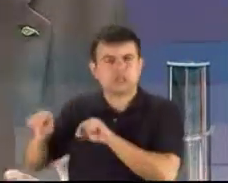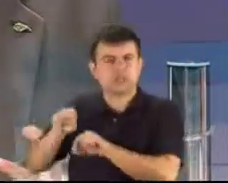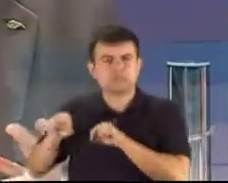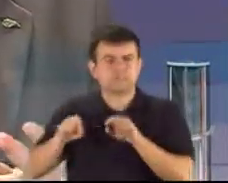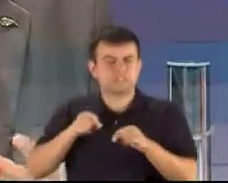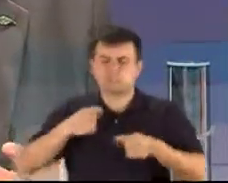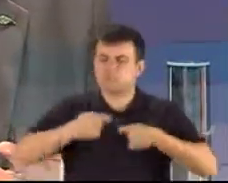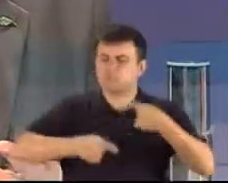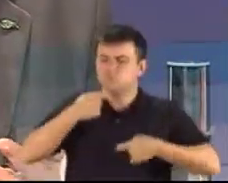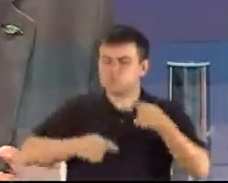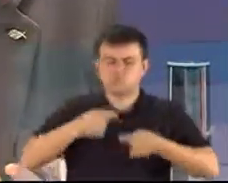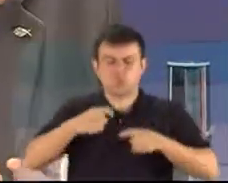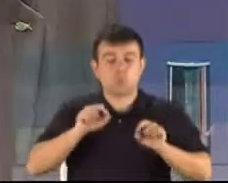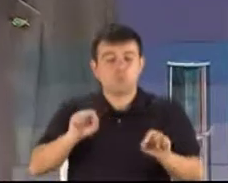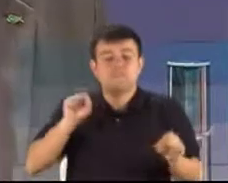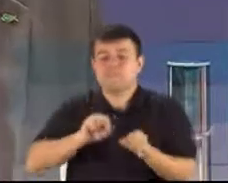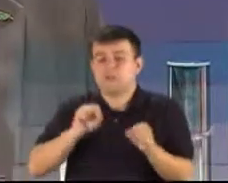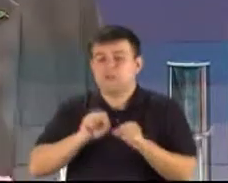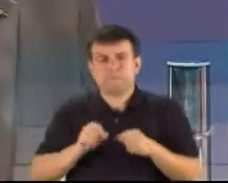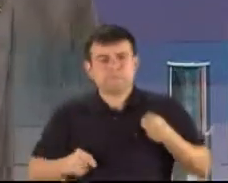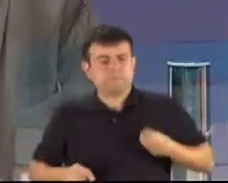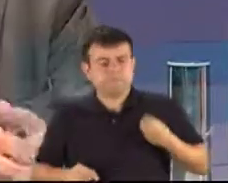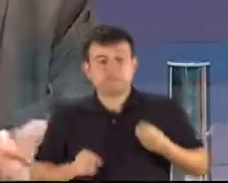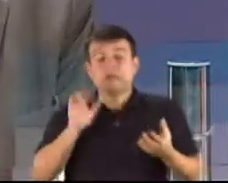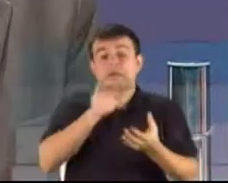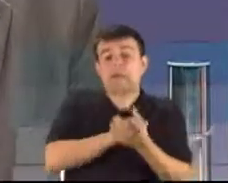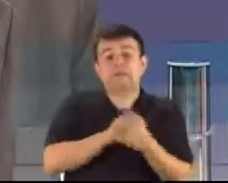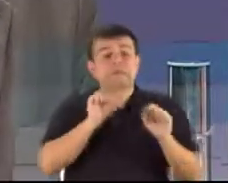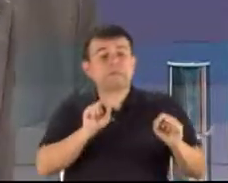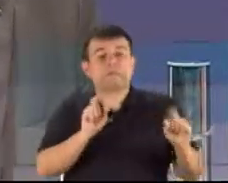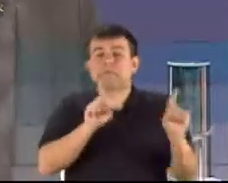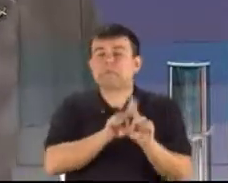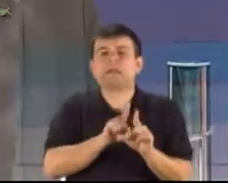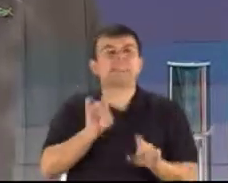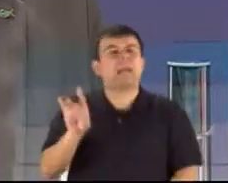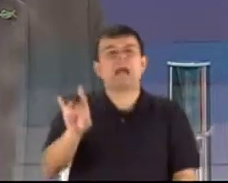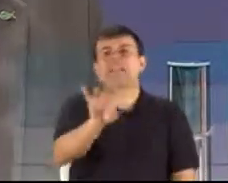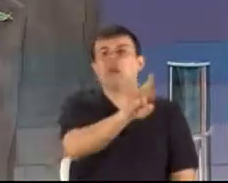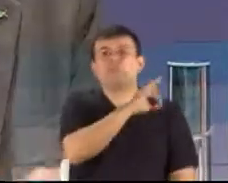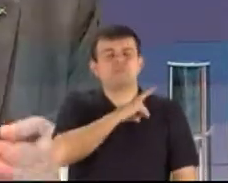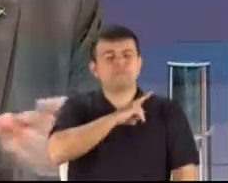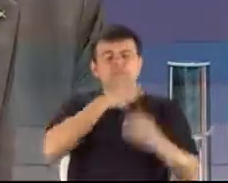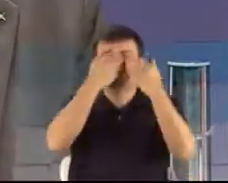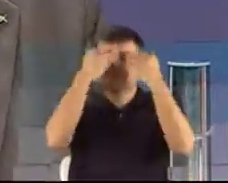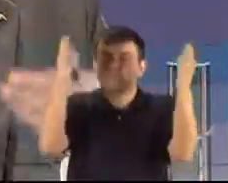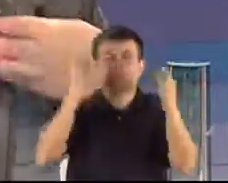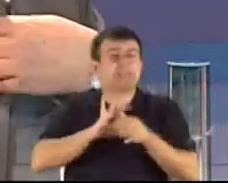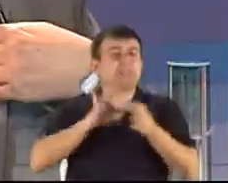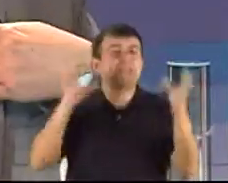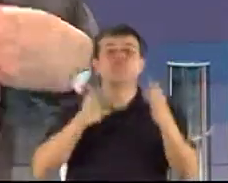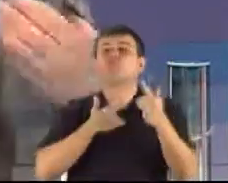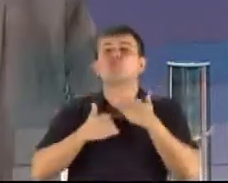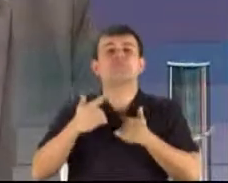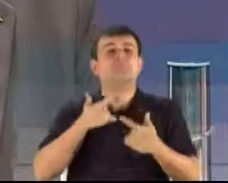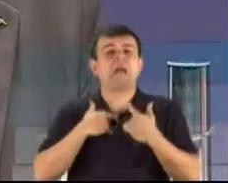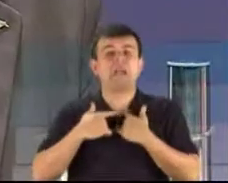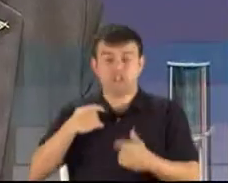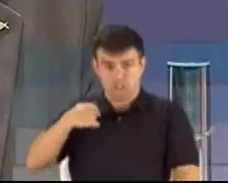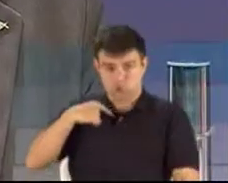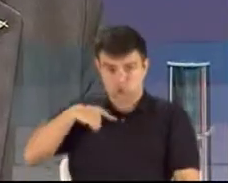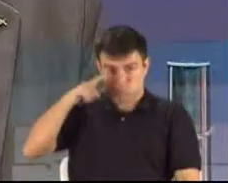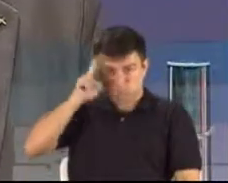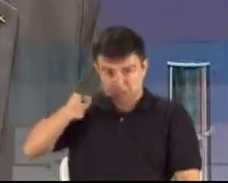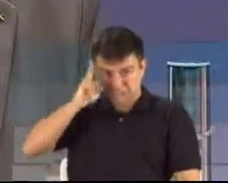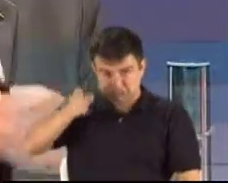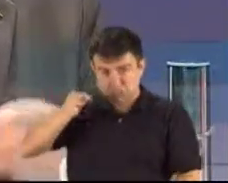vai fazer da sua vida, com quem ela vai casar, isso aí cada um tem um livre-arbítrio, cada um faz o que bem entende e não sou eu que vou julgar as